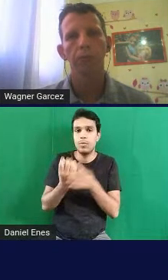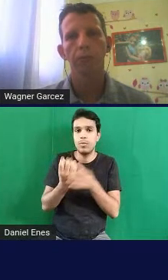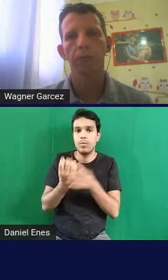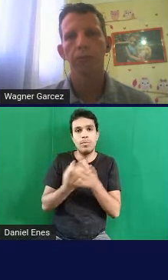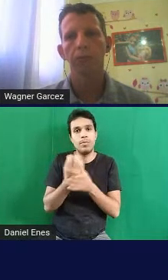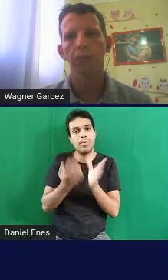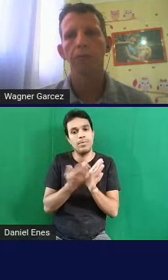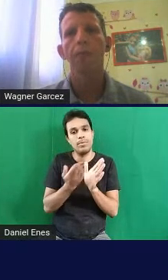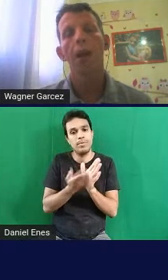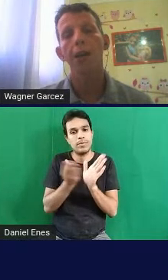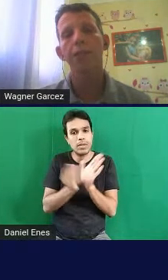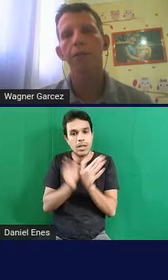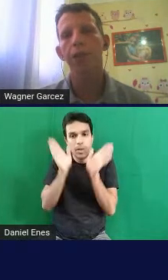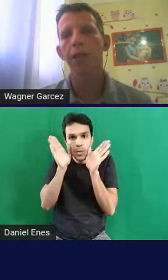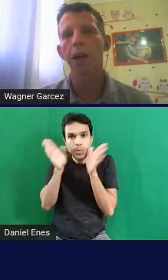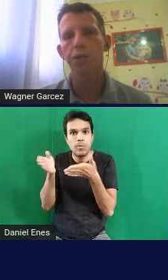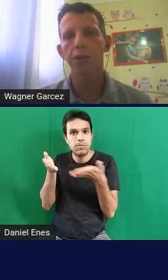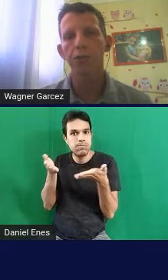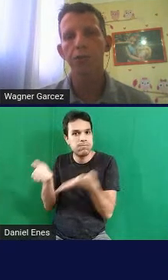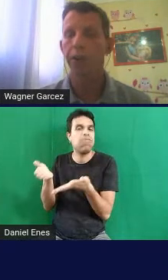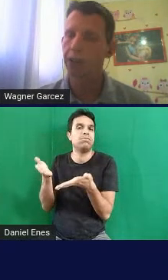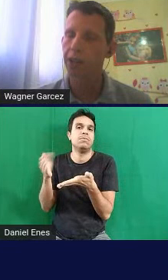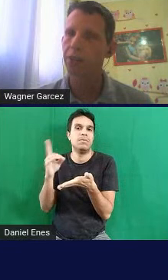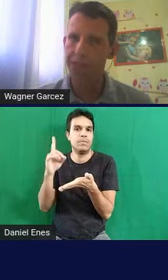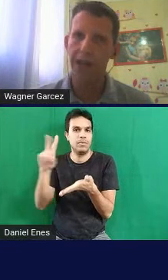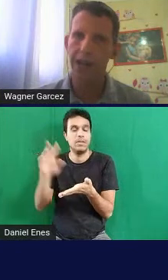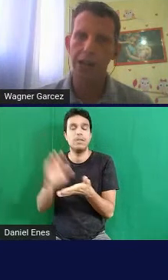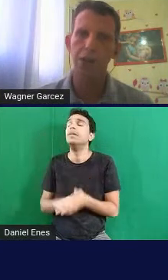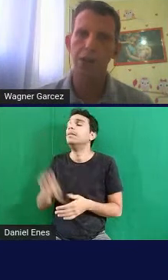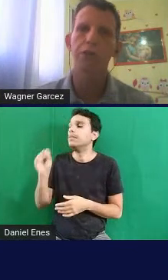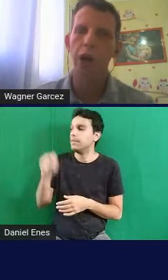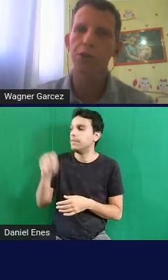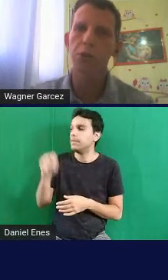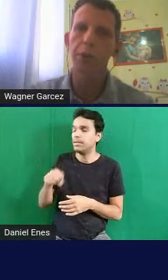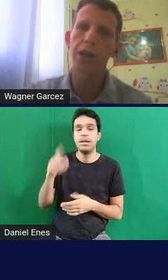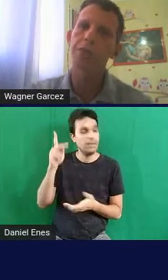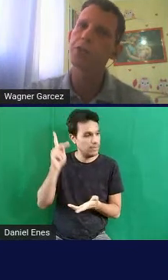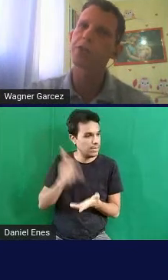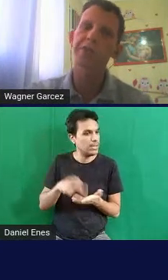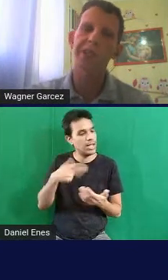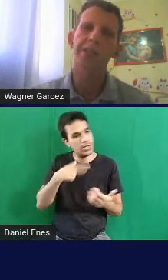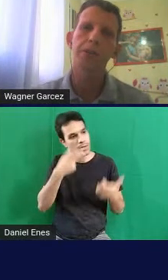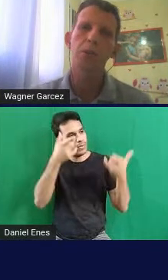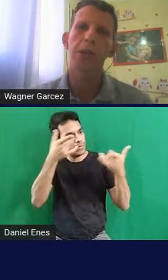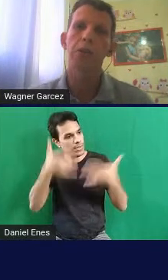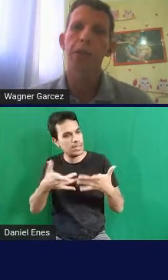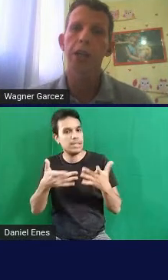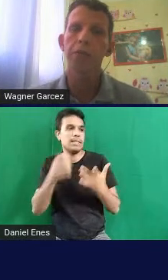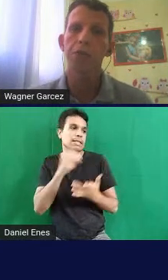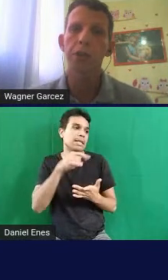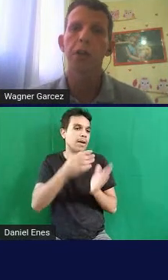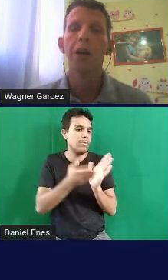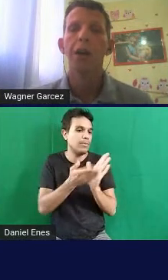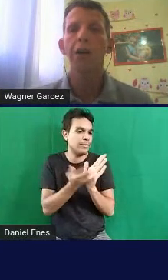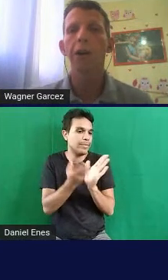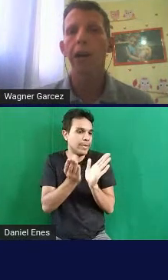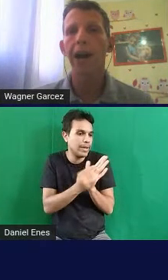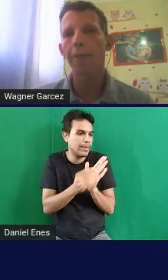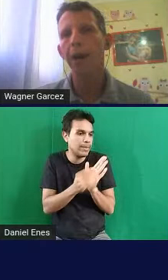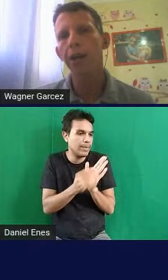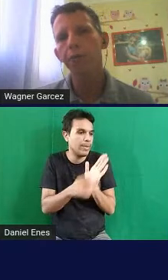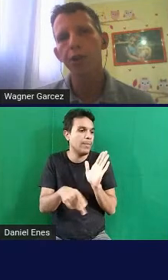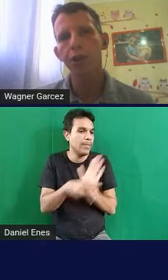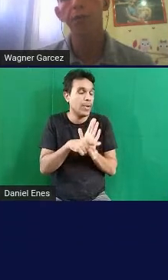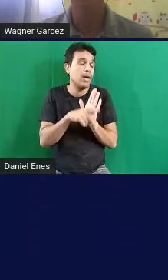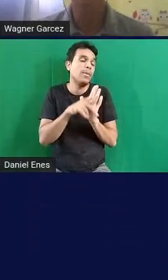especificamente. Não é isso, Vale? Assim, é verdade. É Isso. Eu falei nesse caso. Agora, se for um artigo para revista, você vai ter que seguir o padrão da revista. Agora,